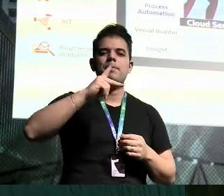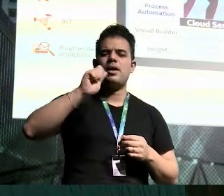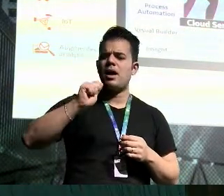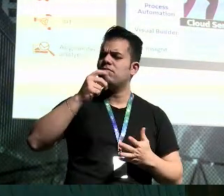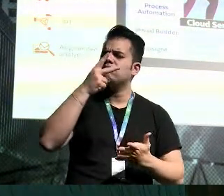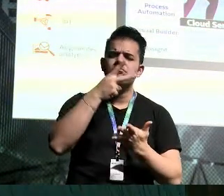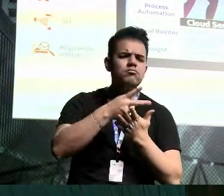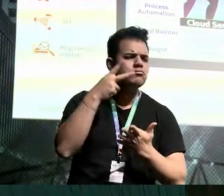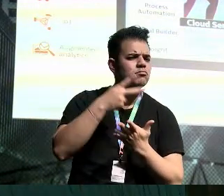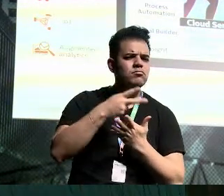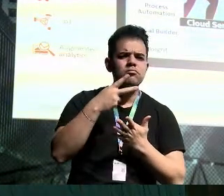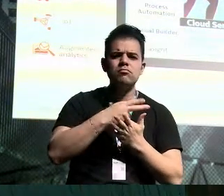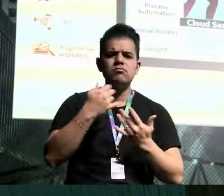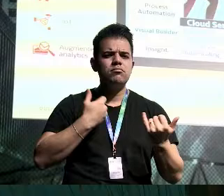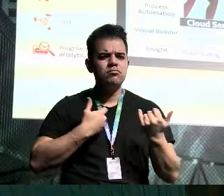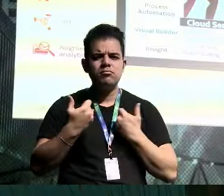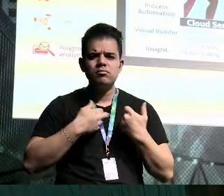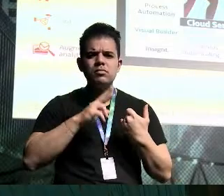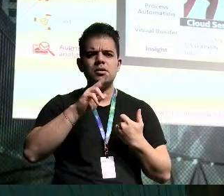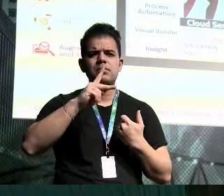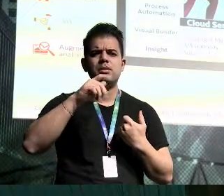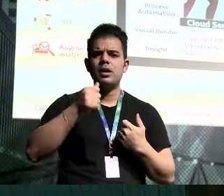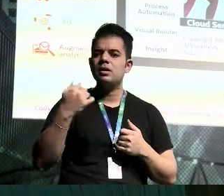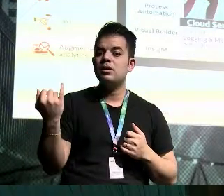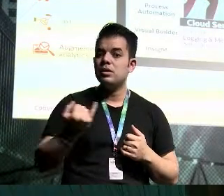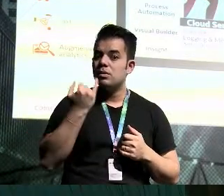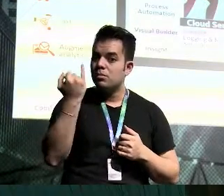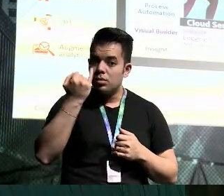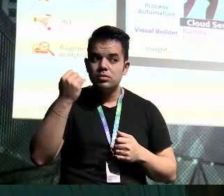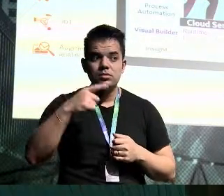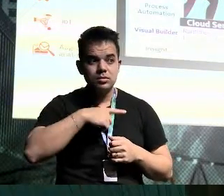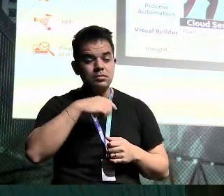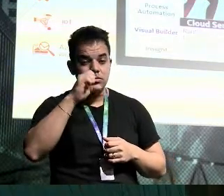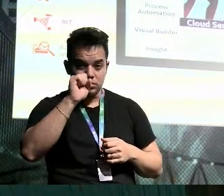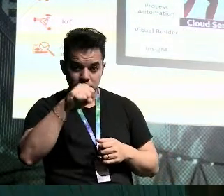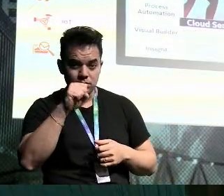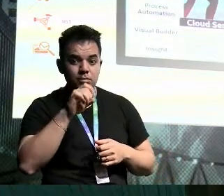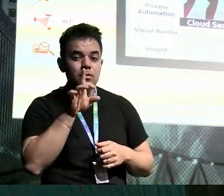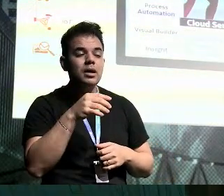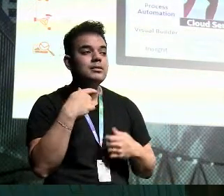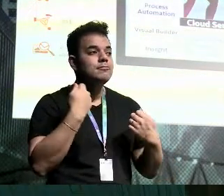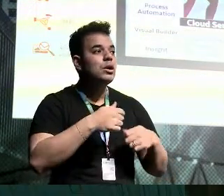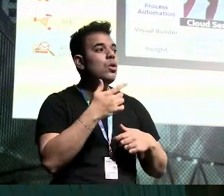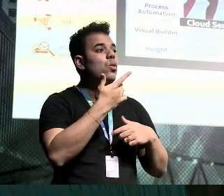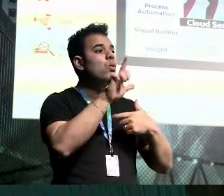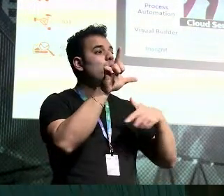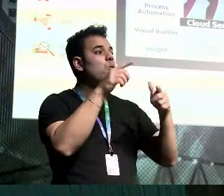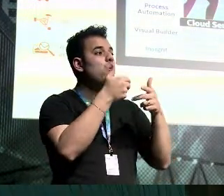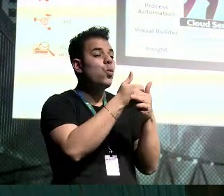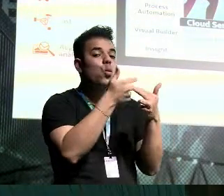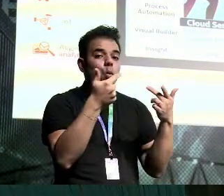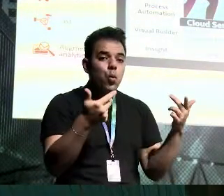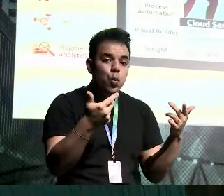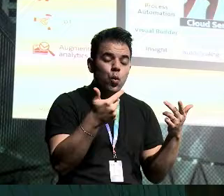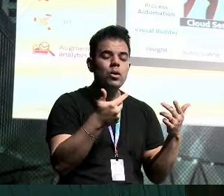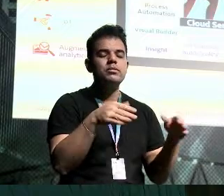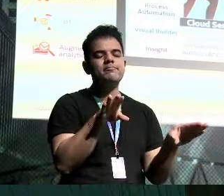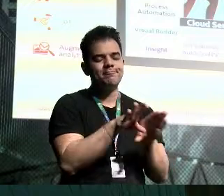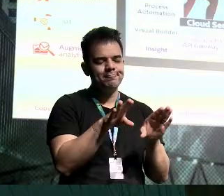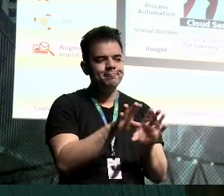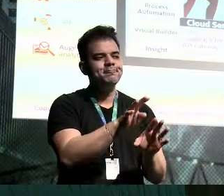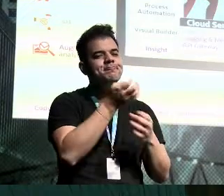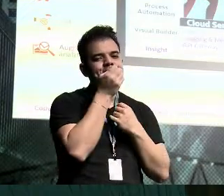RPA, mas olha só, o RPA, ele é, sim, muito importante, só que ele depende de outras coisas antes, depende de outras